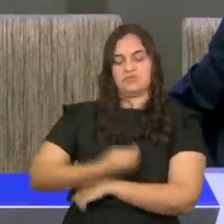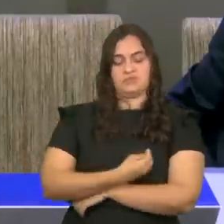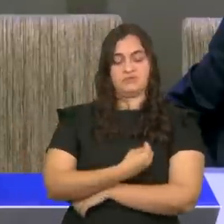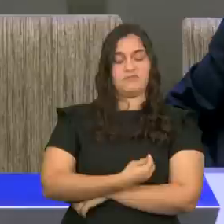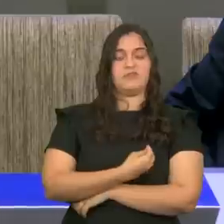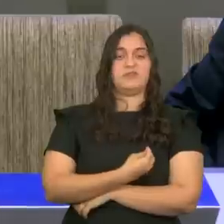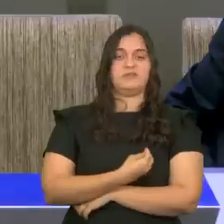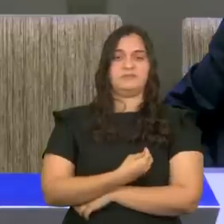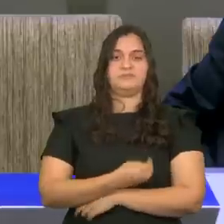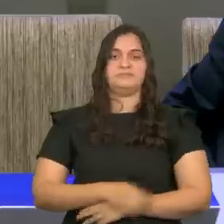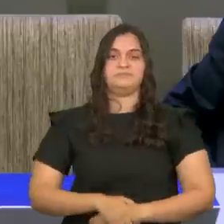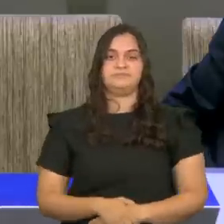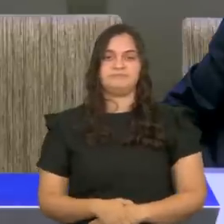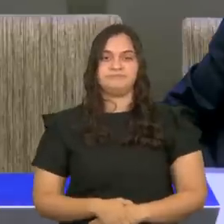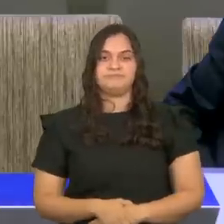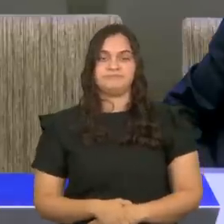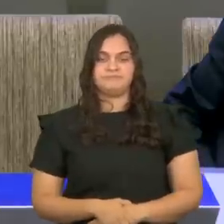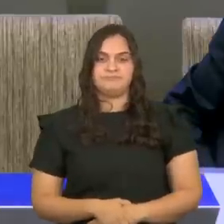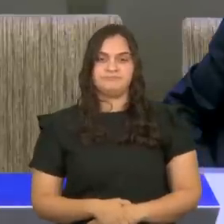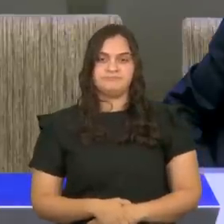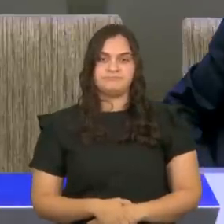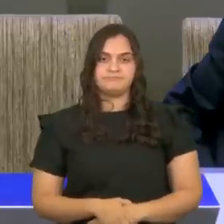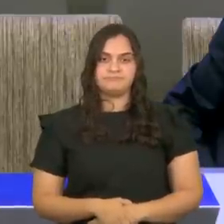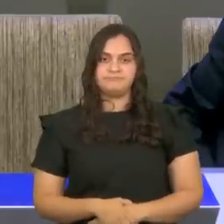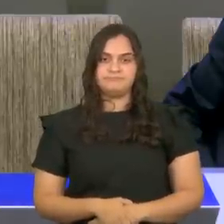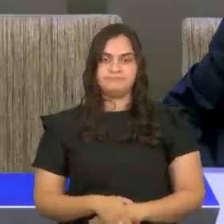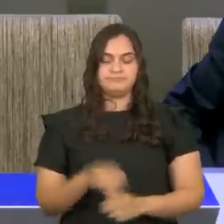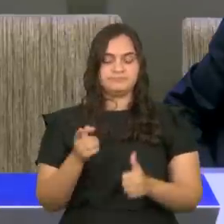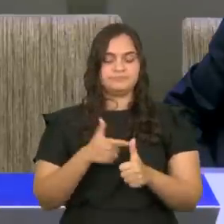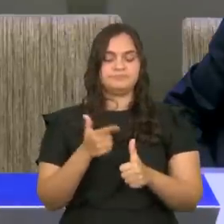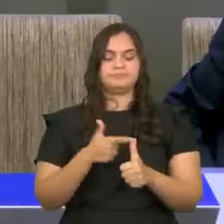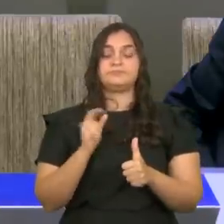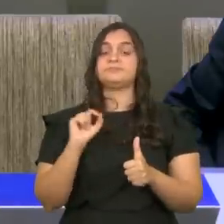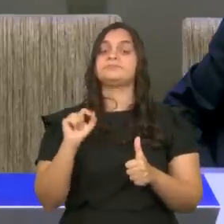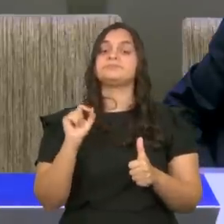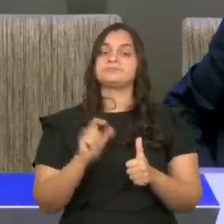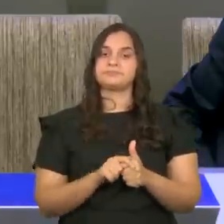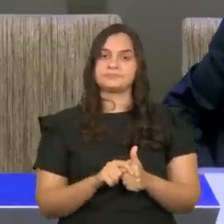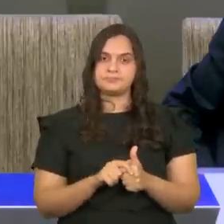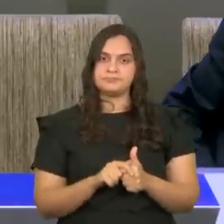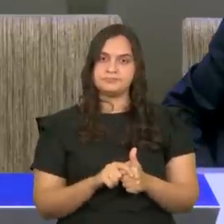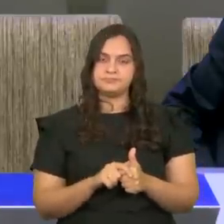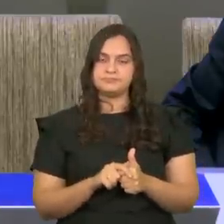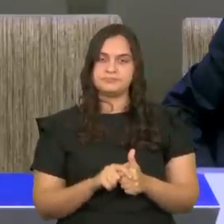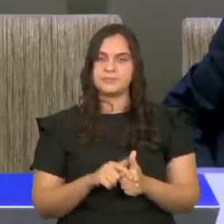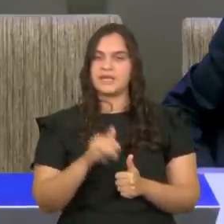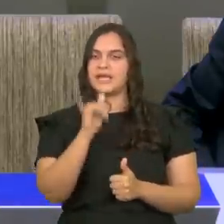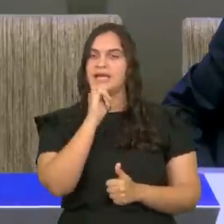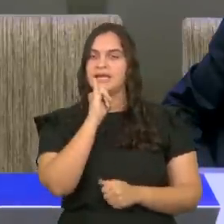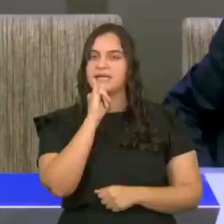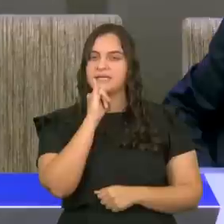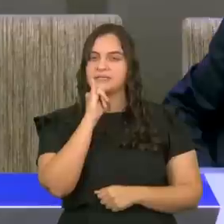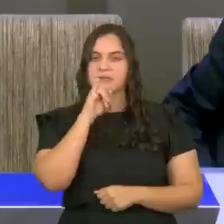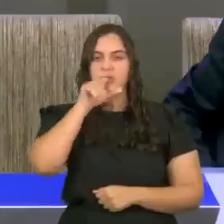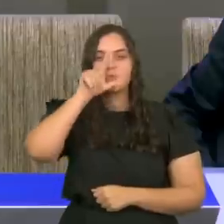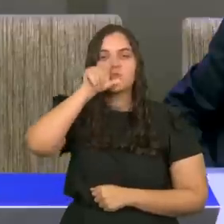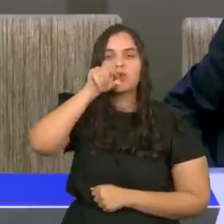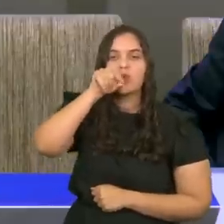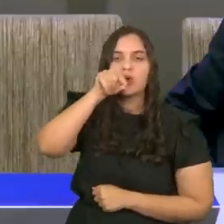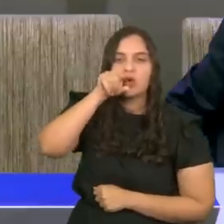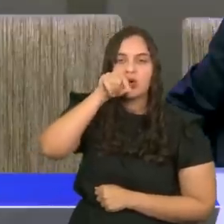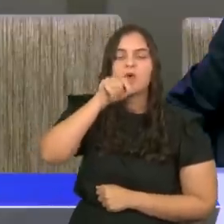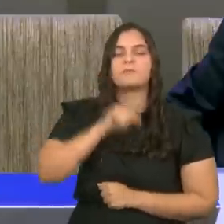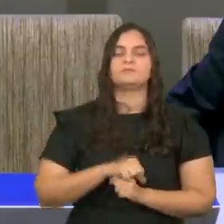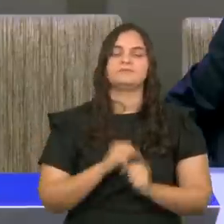Aleluia! Em primeiro lugar, Jesus usa o exemplo do corvo. Abra